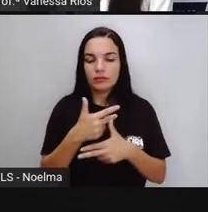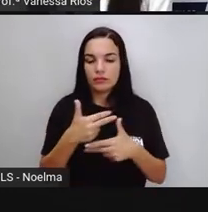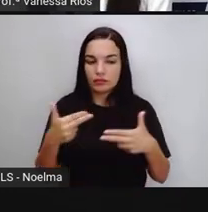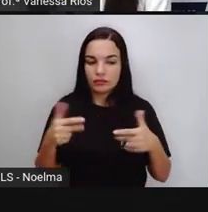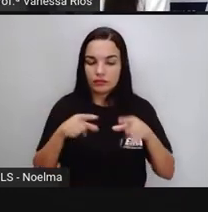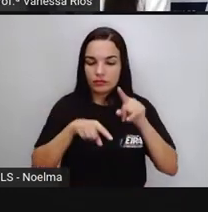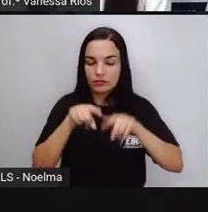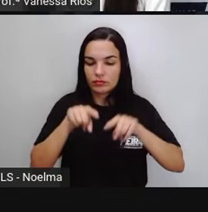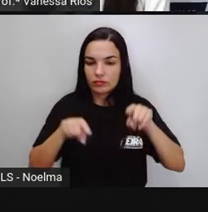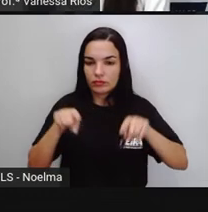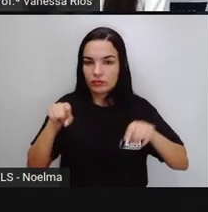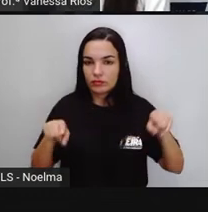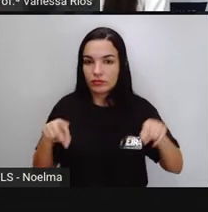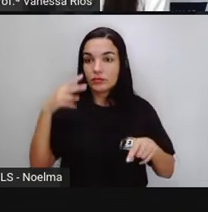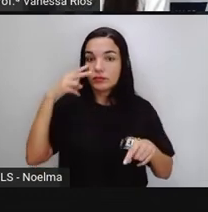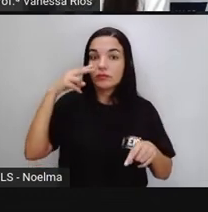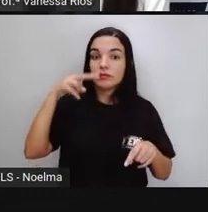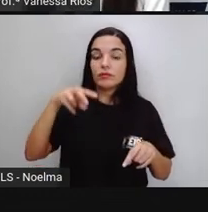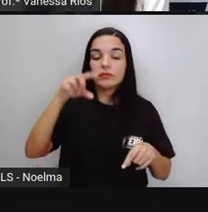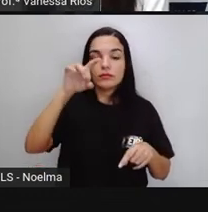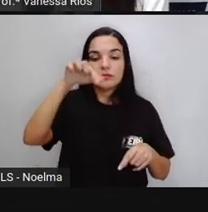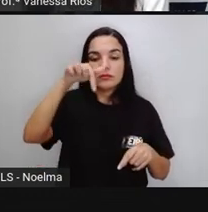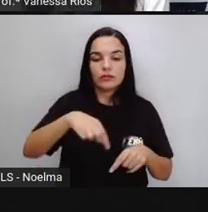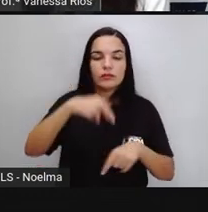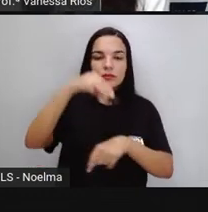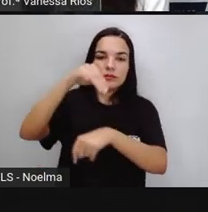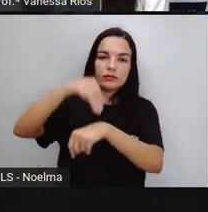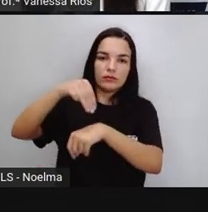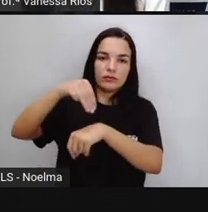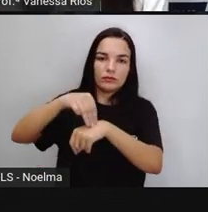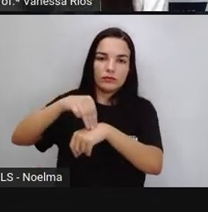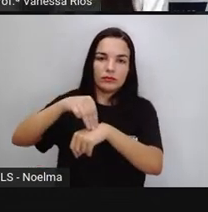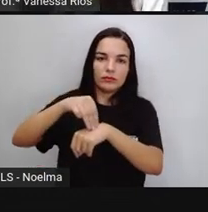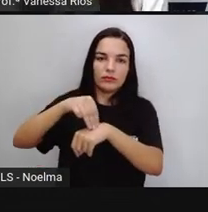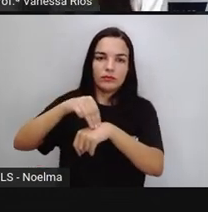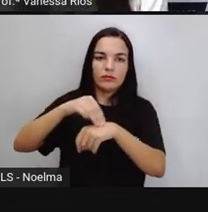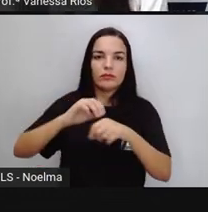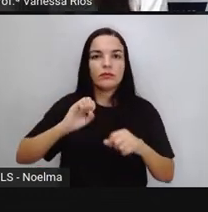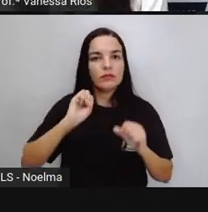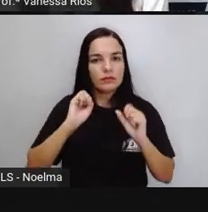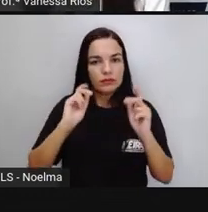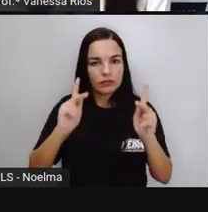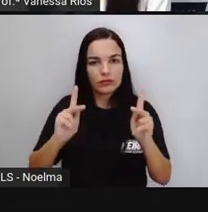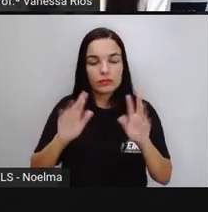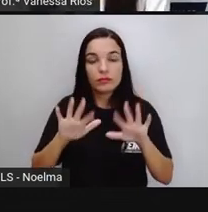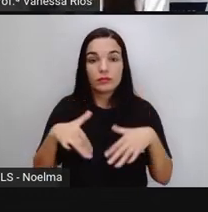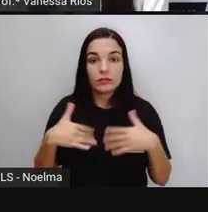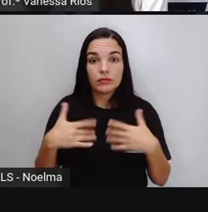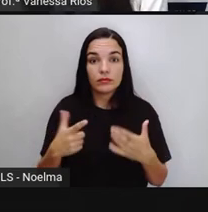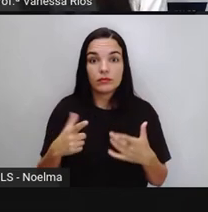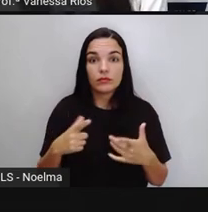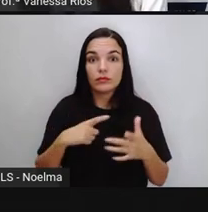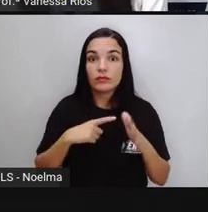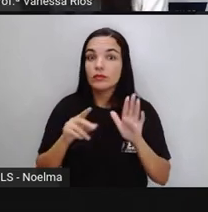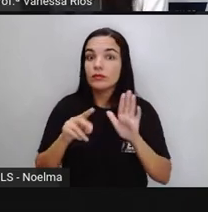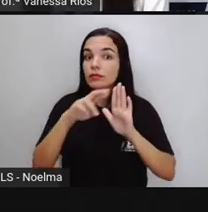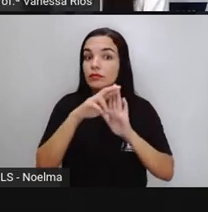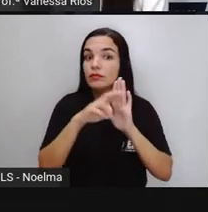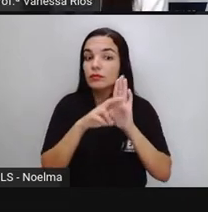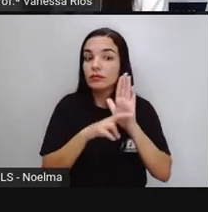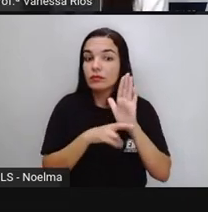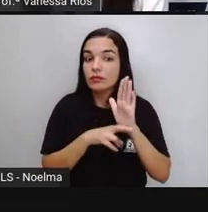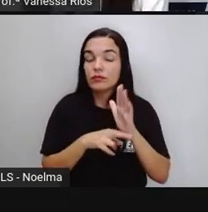imateriais reconhecidos a nível municipal. E aí é importante a gente lembrar que existem regras, né? Para que esse